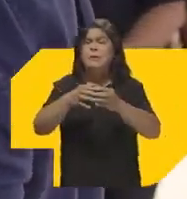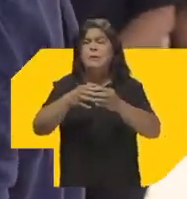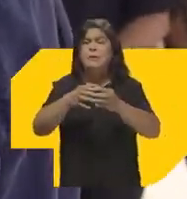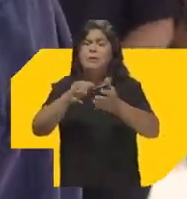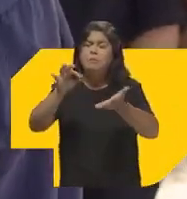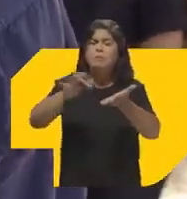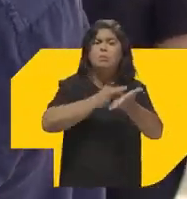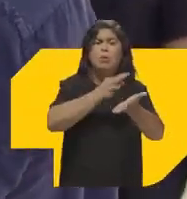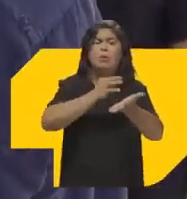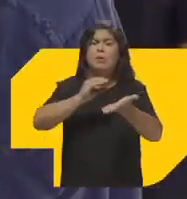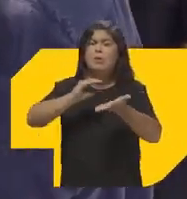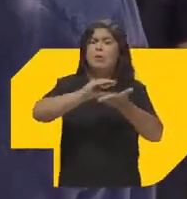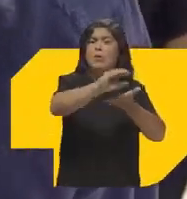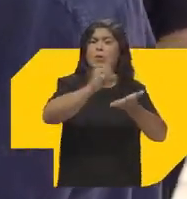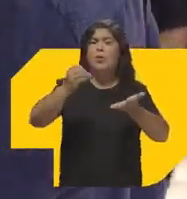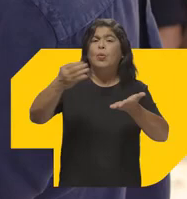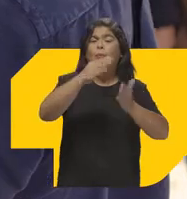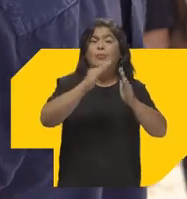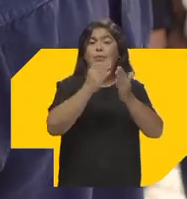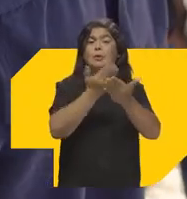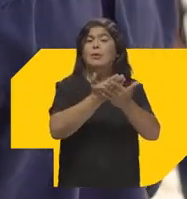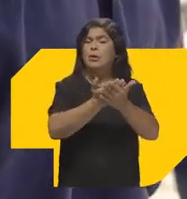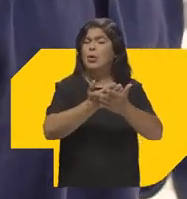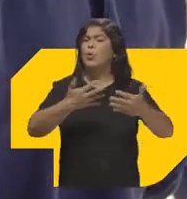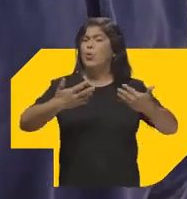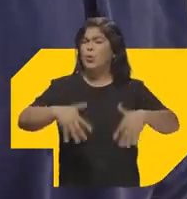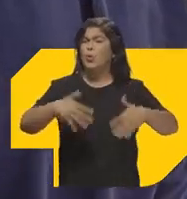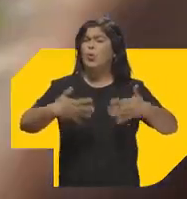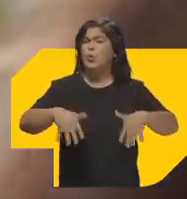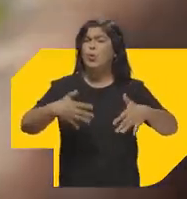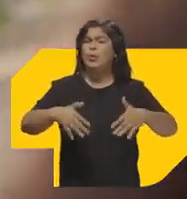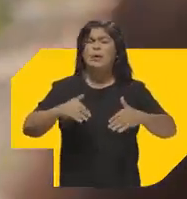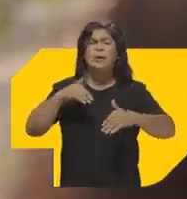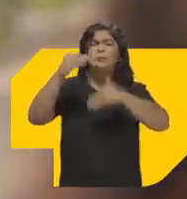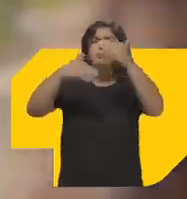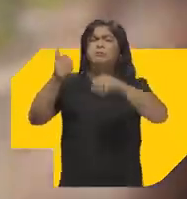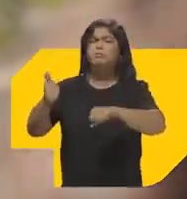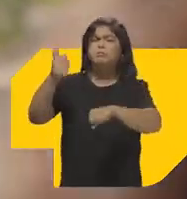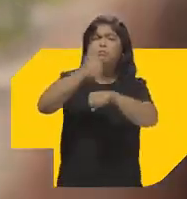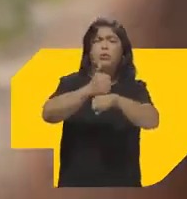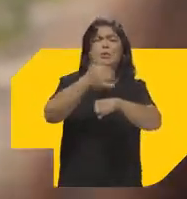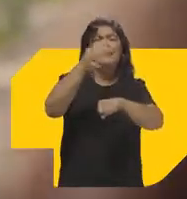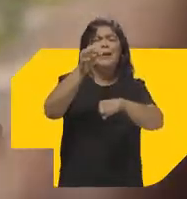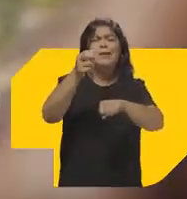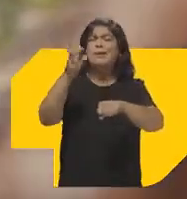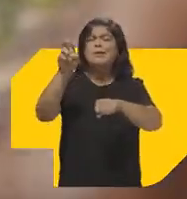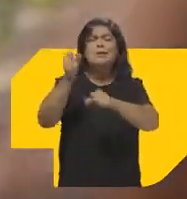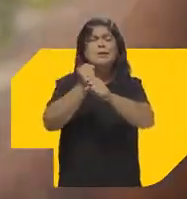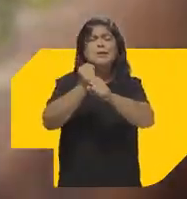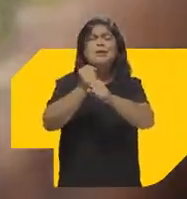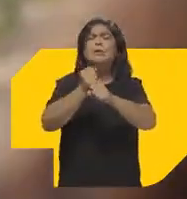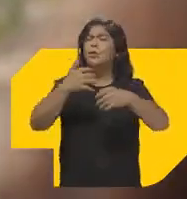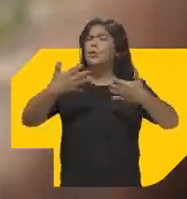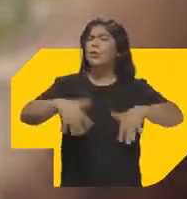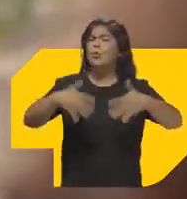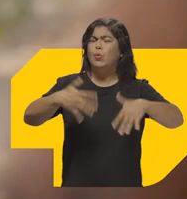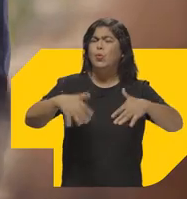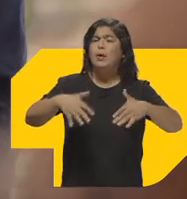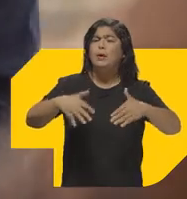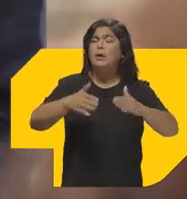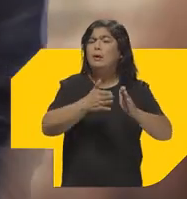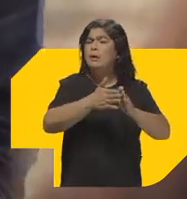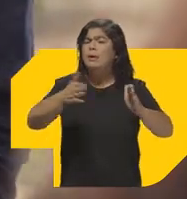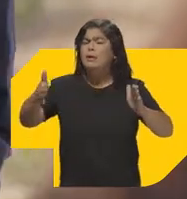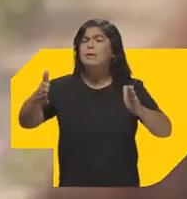educação Que a gente aprovou o novo Fundeb Aí vocês sabem que é O maior avanço dos últimos 10, 15 anos A Paraíba